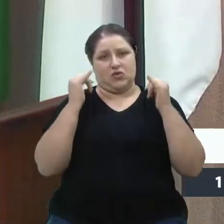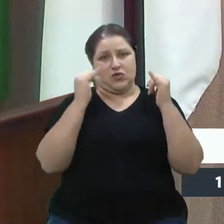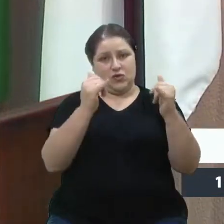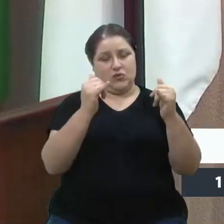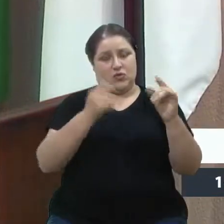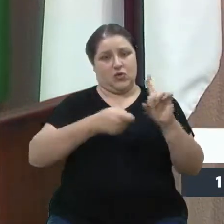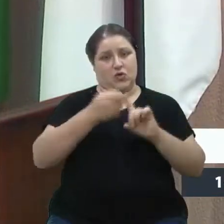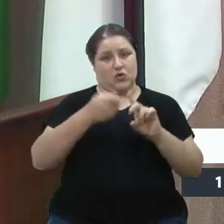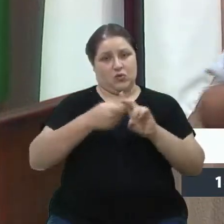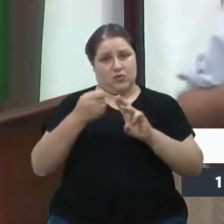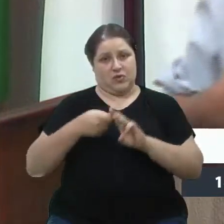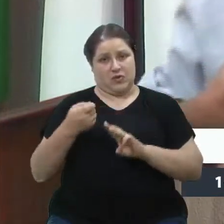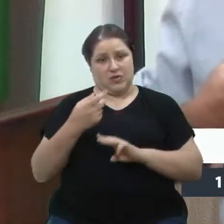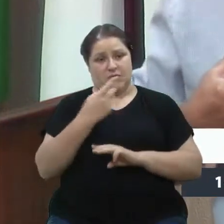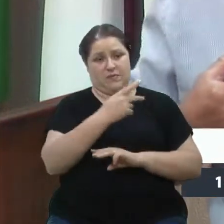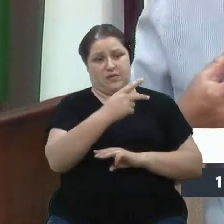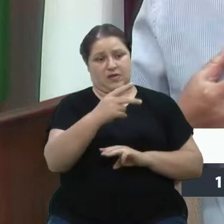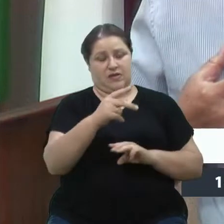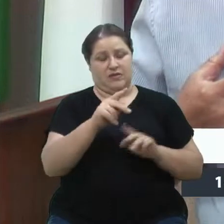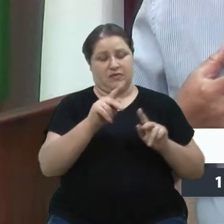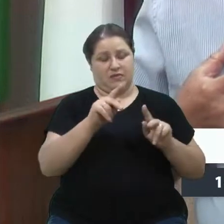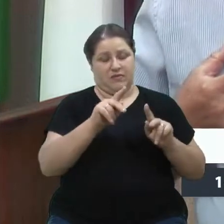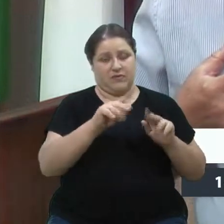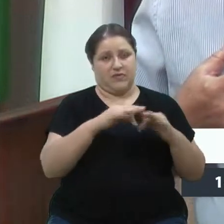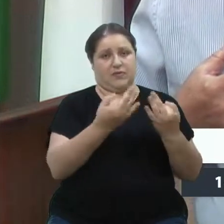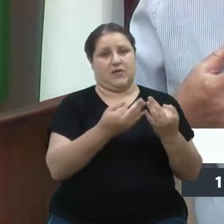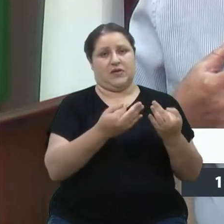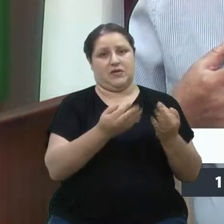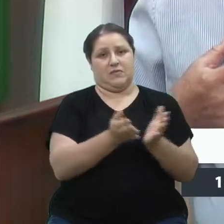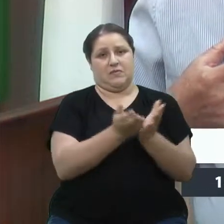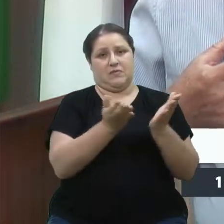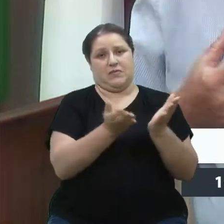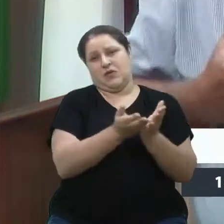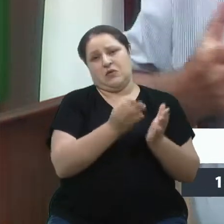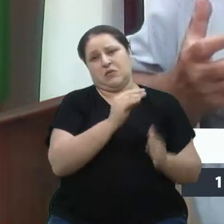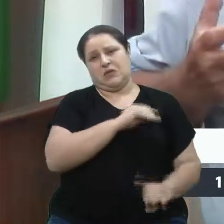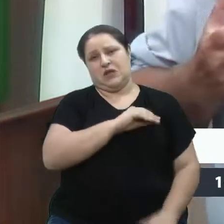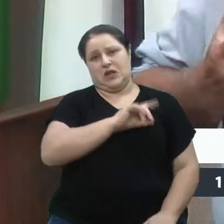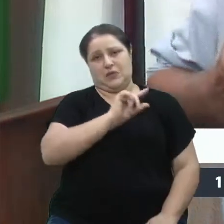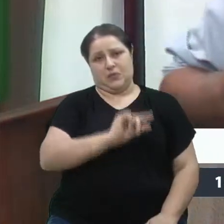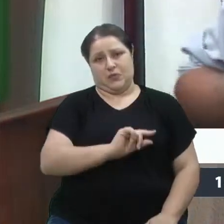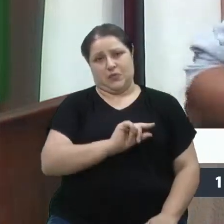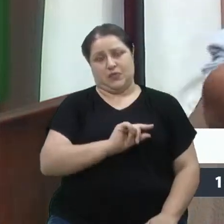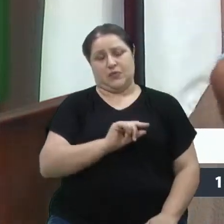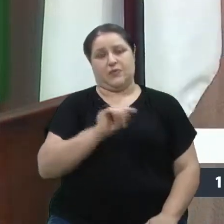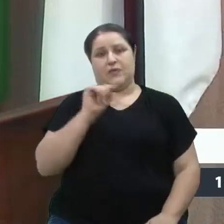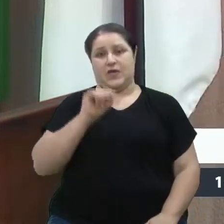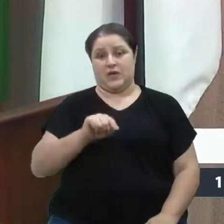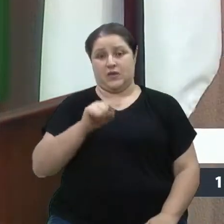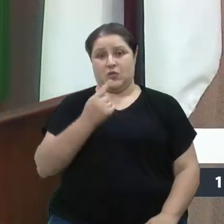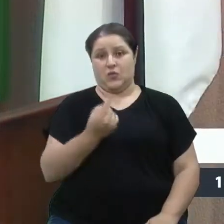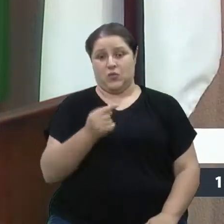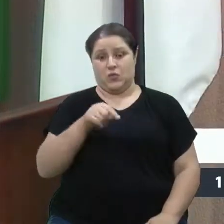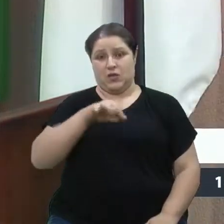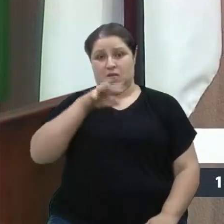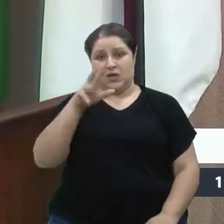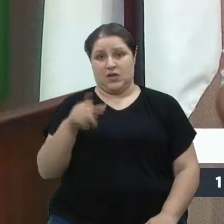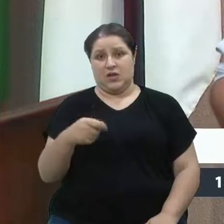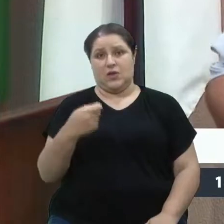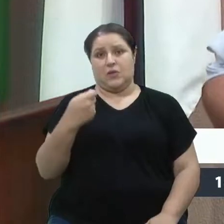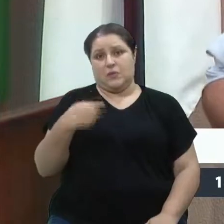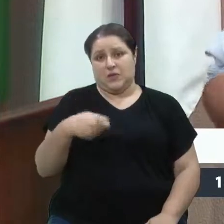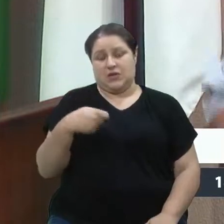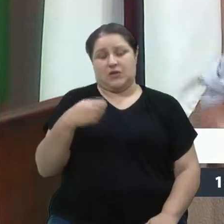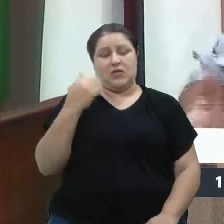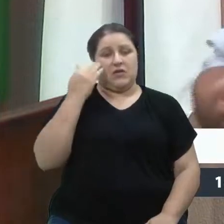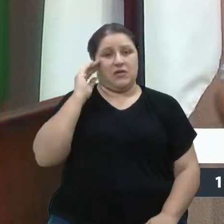Então, deste milhão, eu preciso compreender que existem